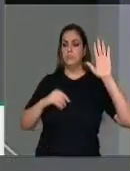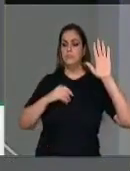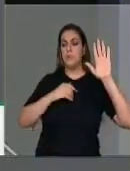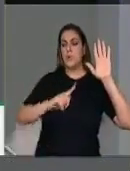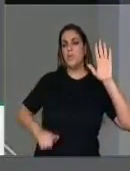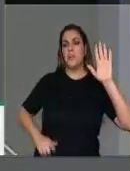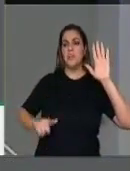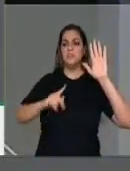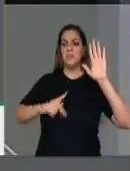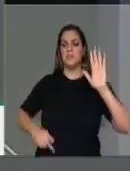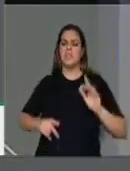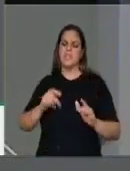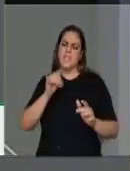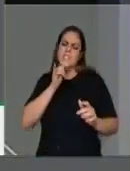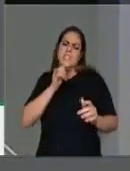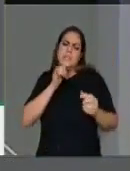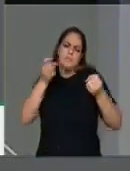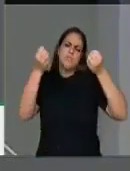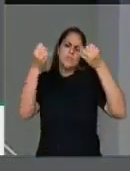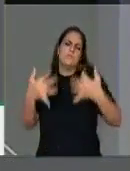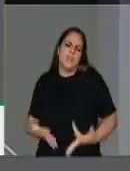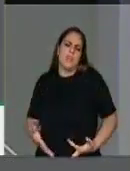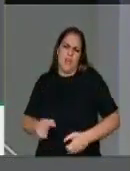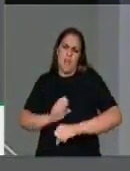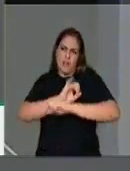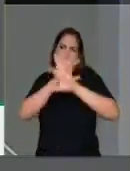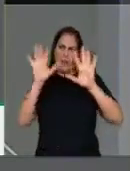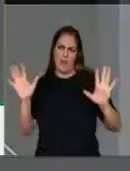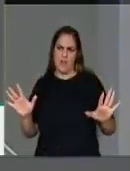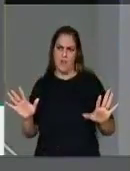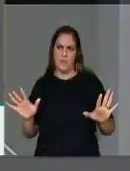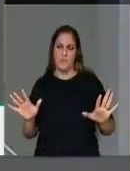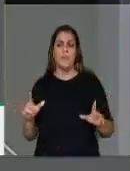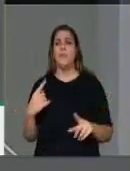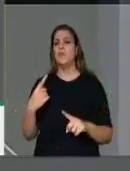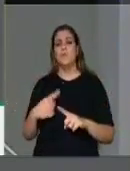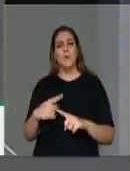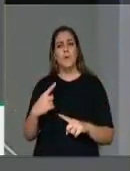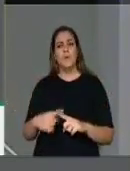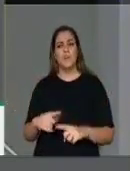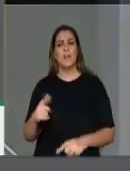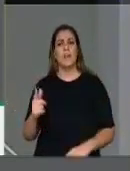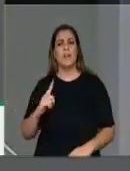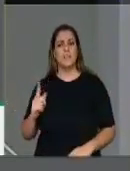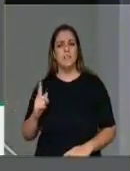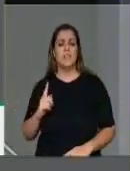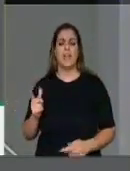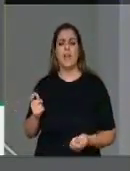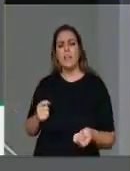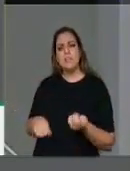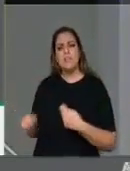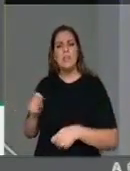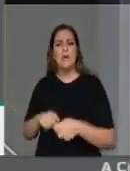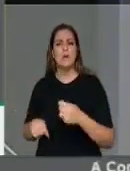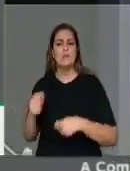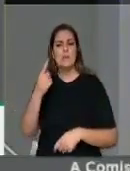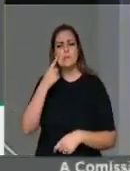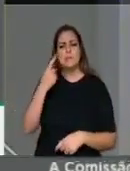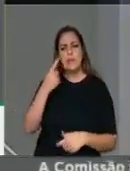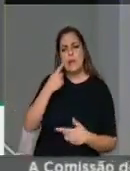Porque vamos falar o português claro aqui. Por que que normalmente existe esse processo de negociação